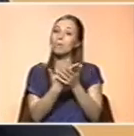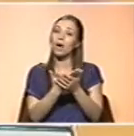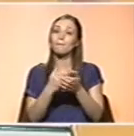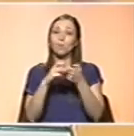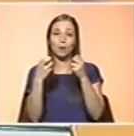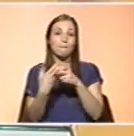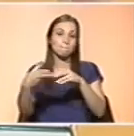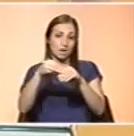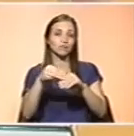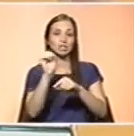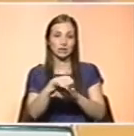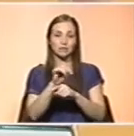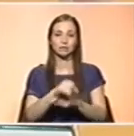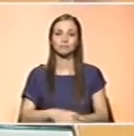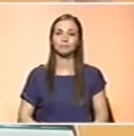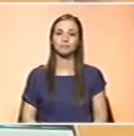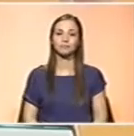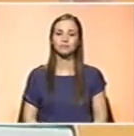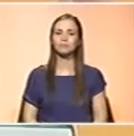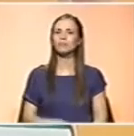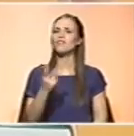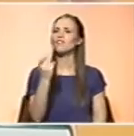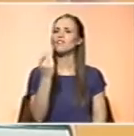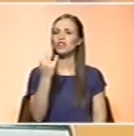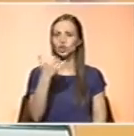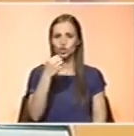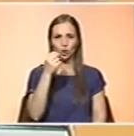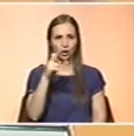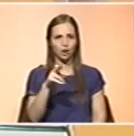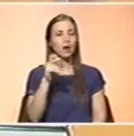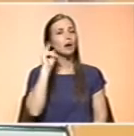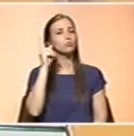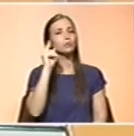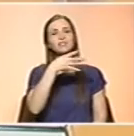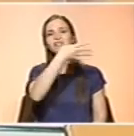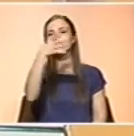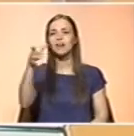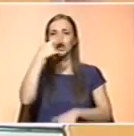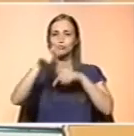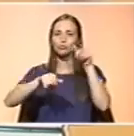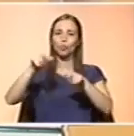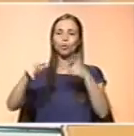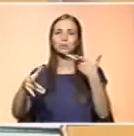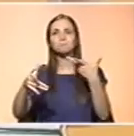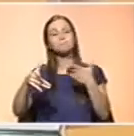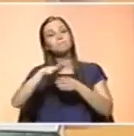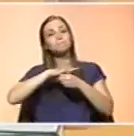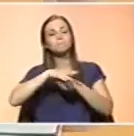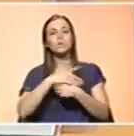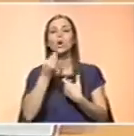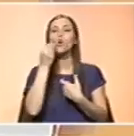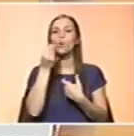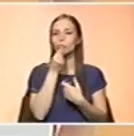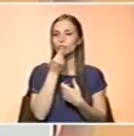associadas, é? Claro, claro. Vitor, vale a pena com certeza deixarmos às pessoas uma espécie de ponto de situação de como tomar